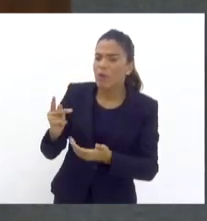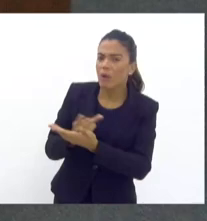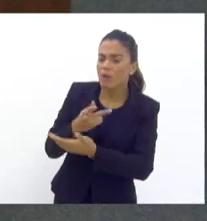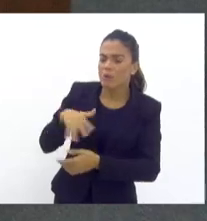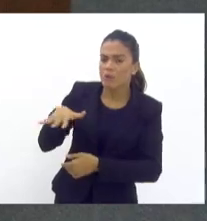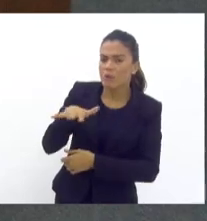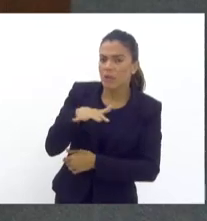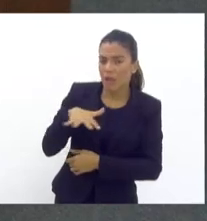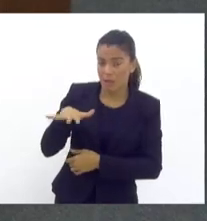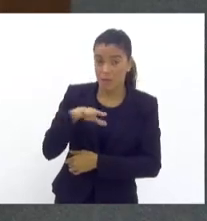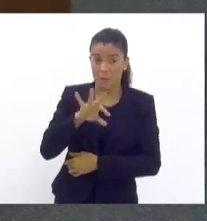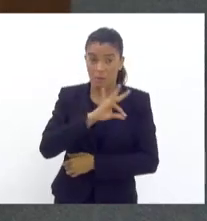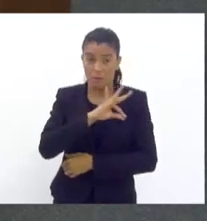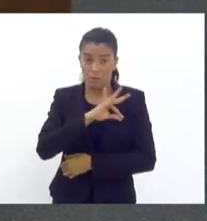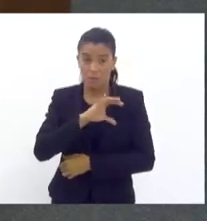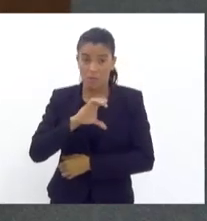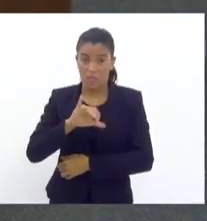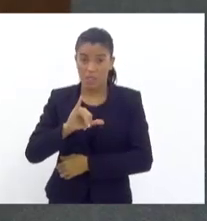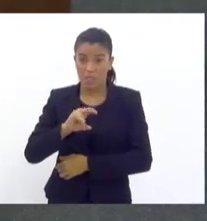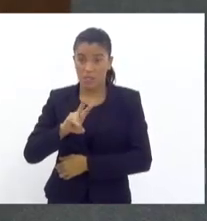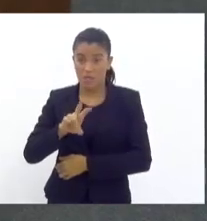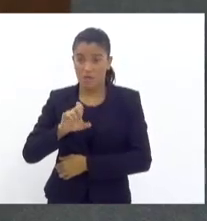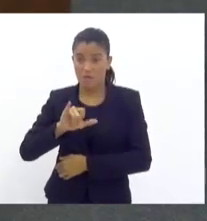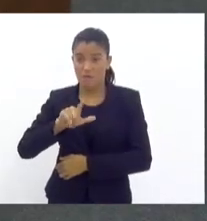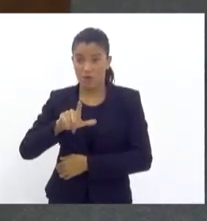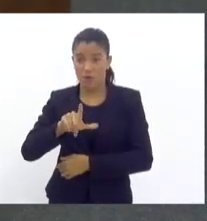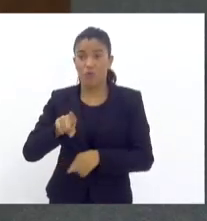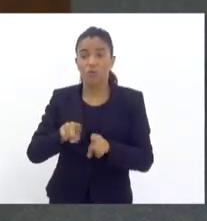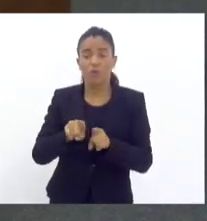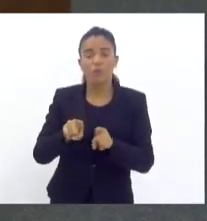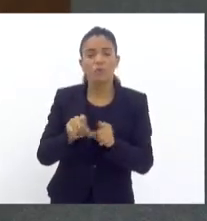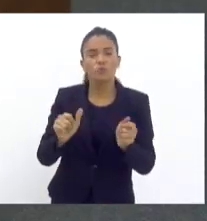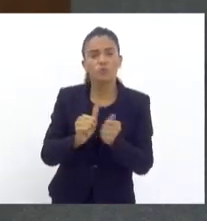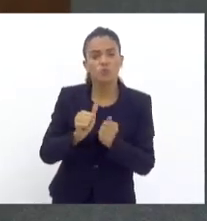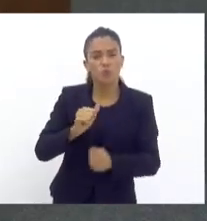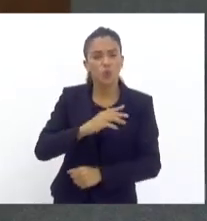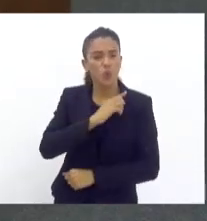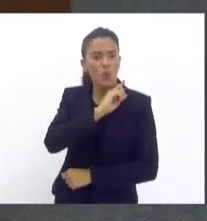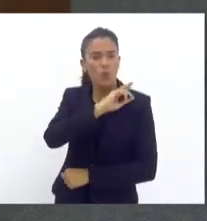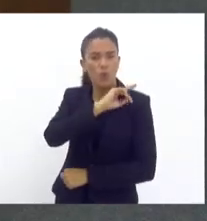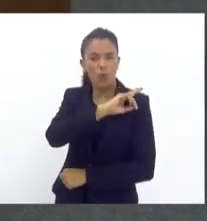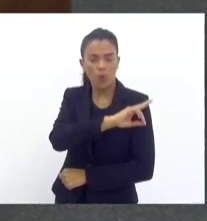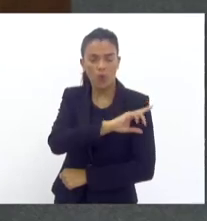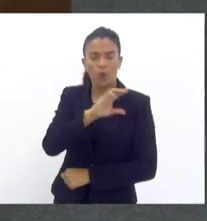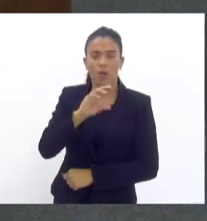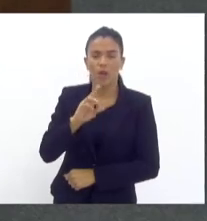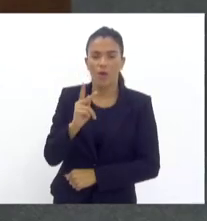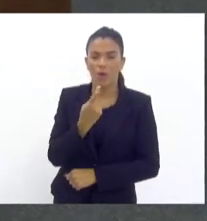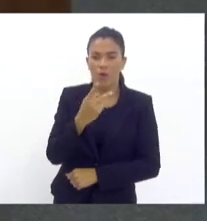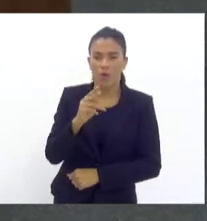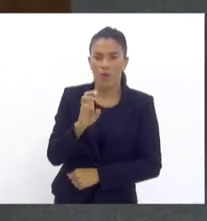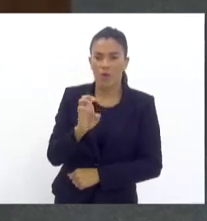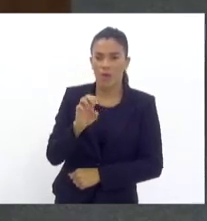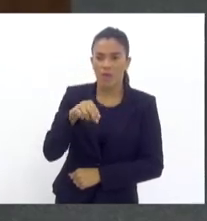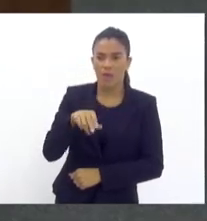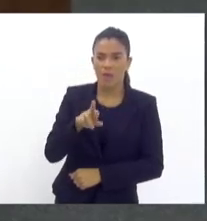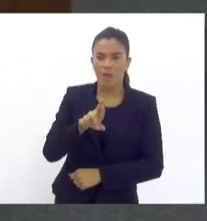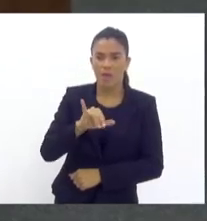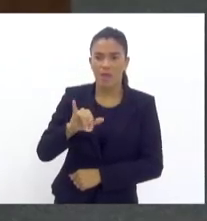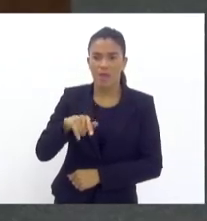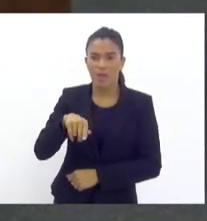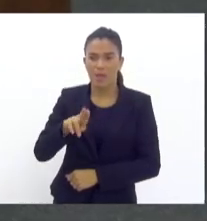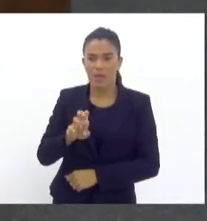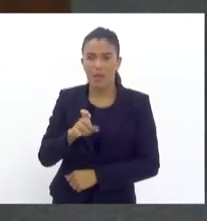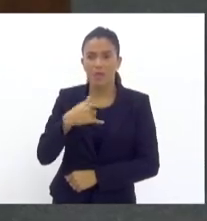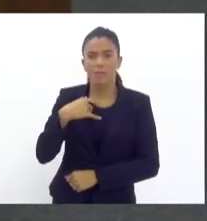área, para que a Polícia Civil possa atuar, e juntamente com o Coronel Henrique, nós definirmos novas estratégias para combater o